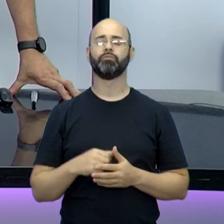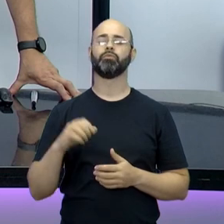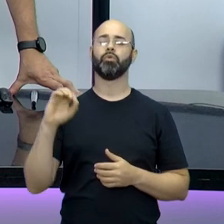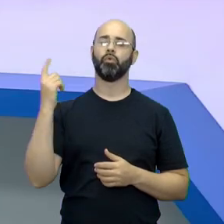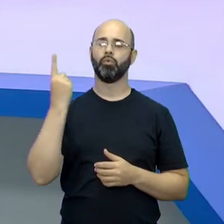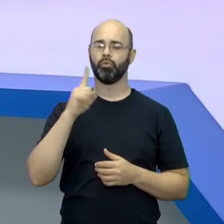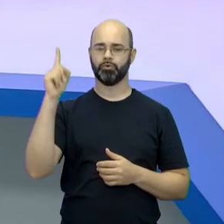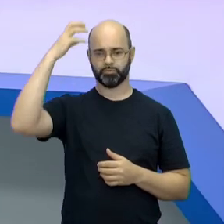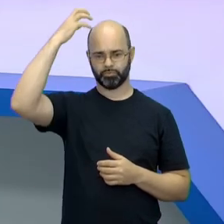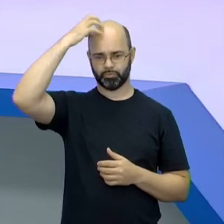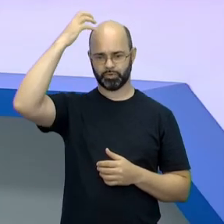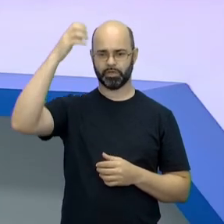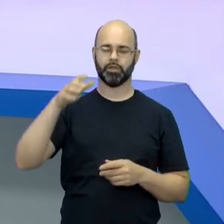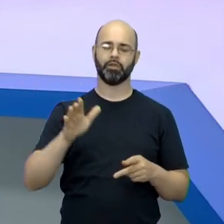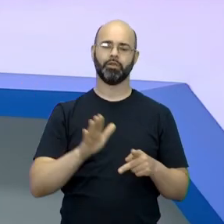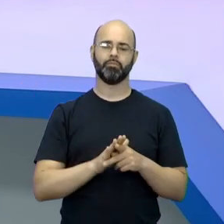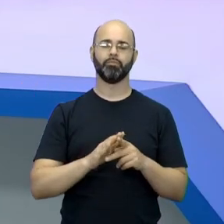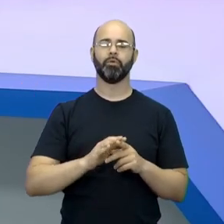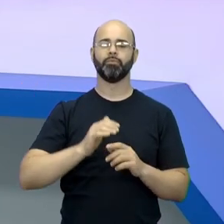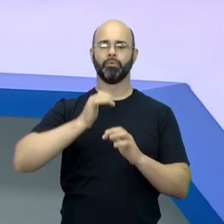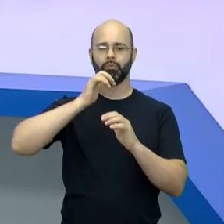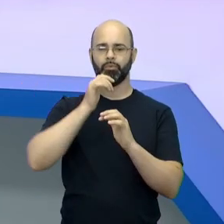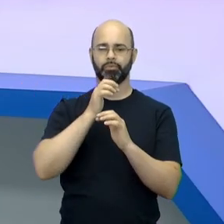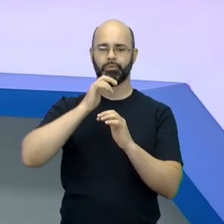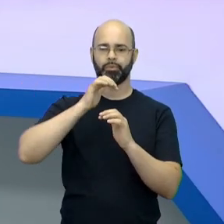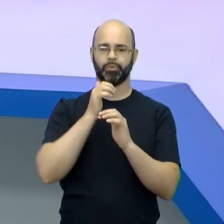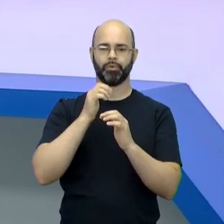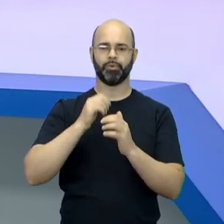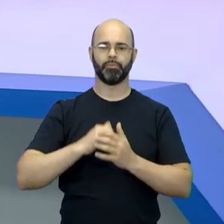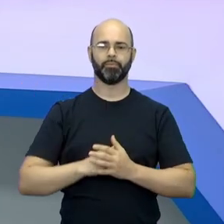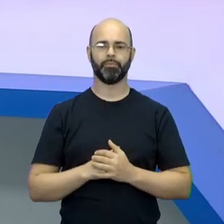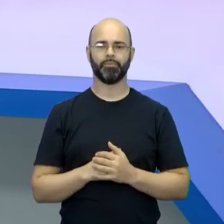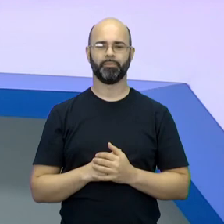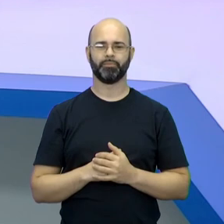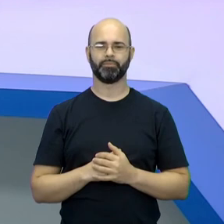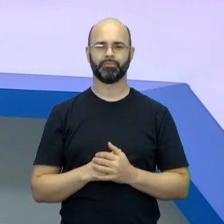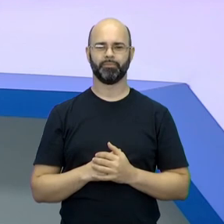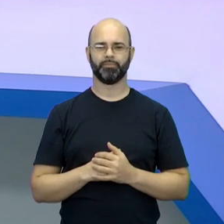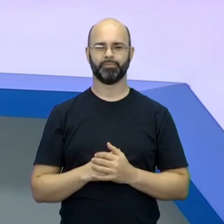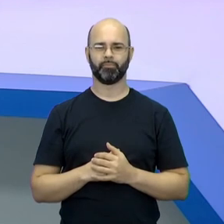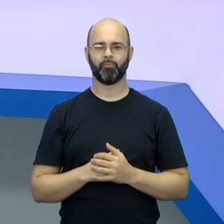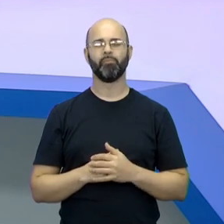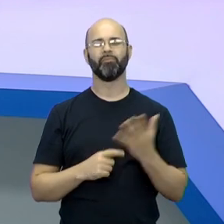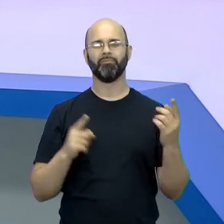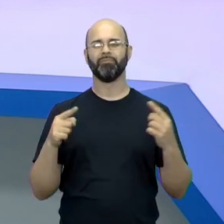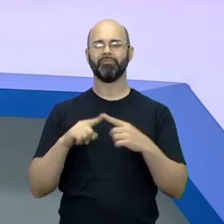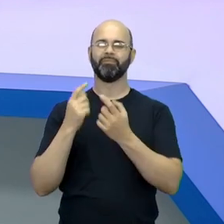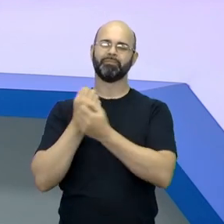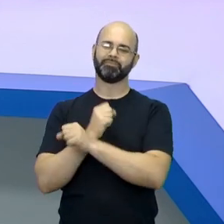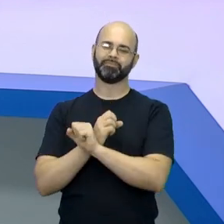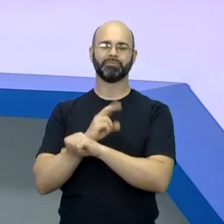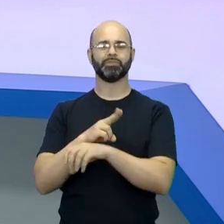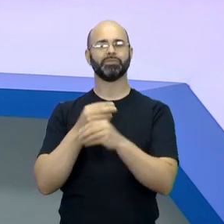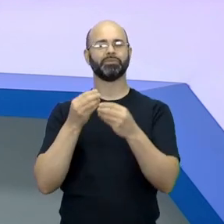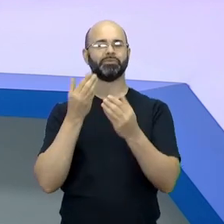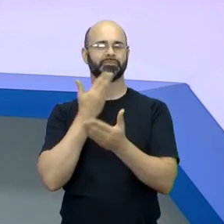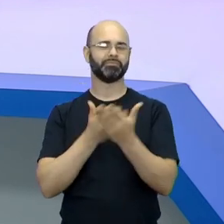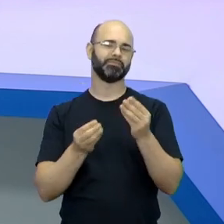Escócia. Ótimo filme também. Então, lembro só desses filmes que vão estar relacionados ou com a escravidão ou com tragédias, né?